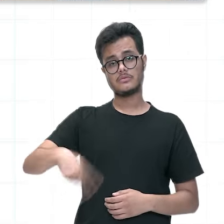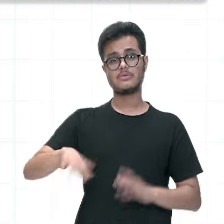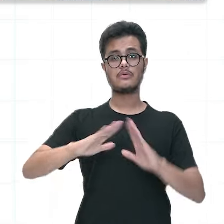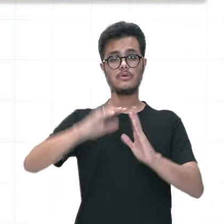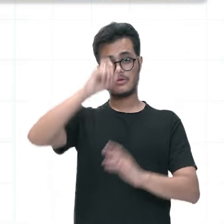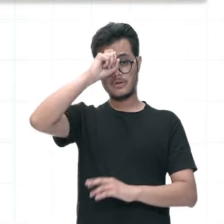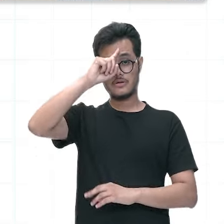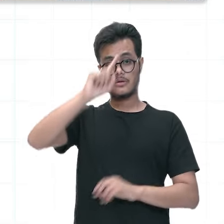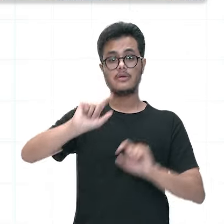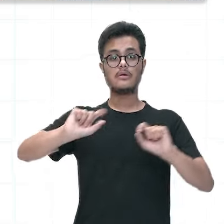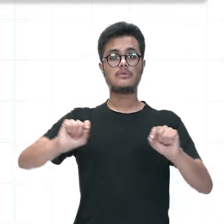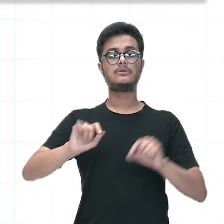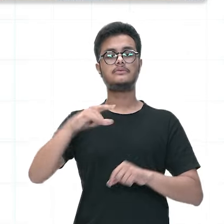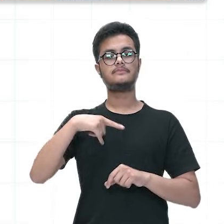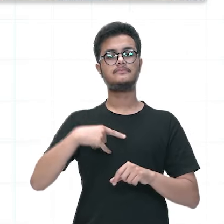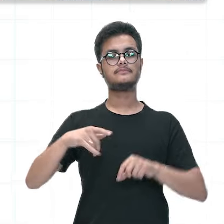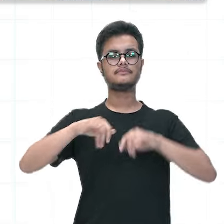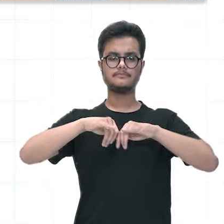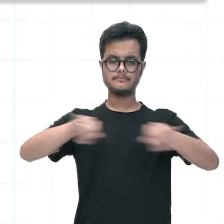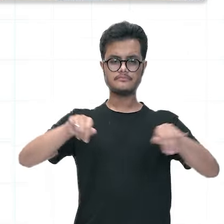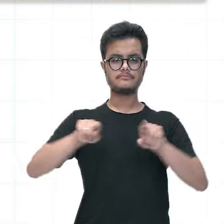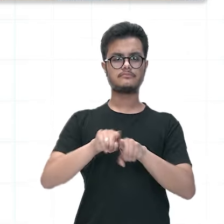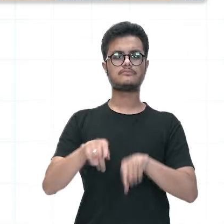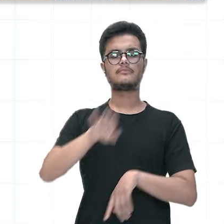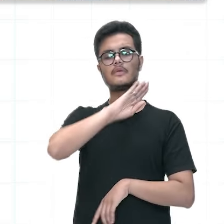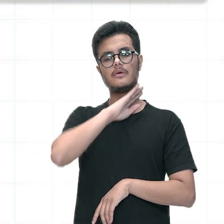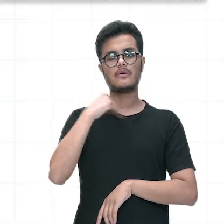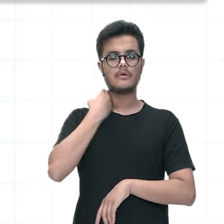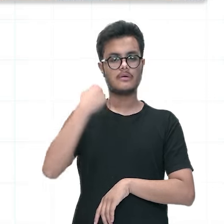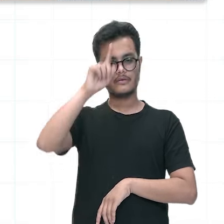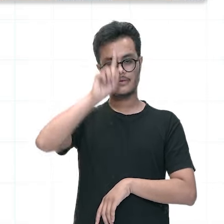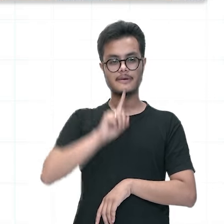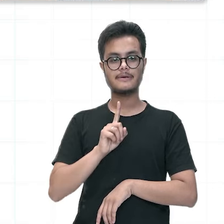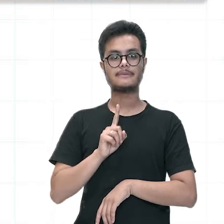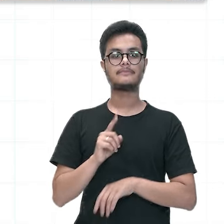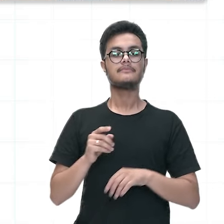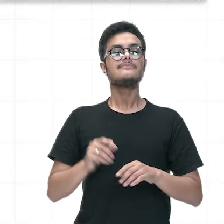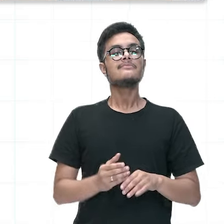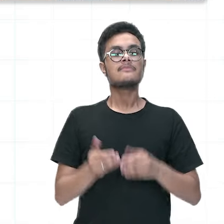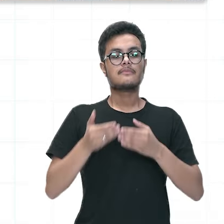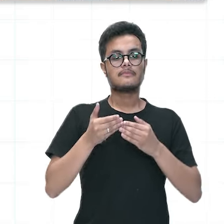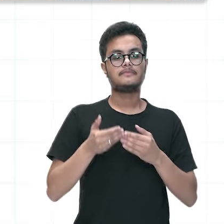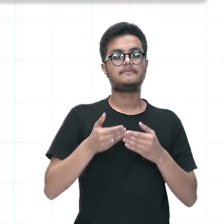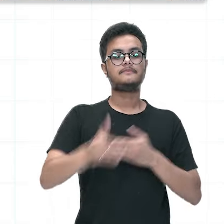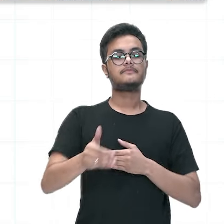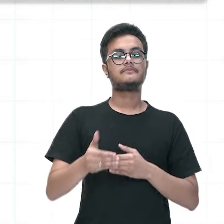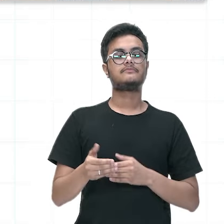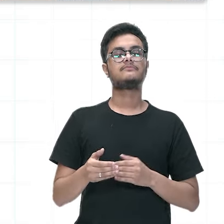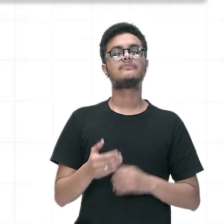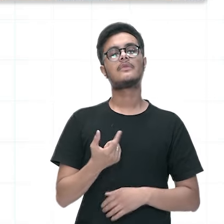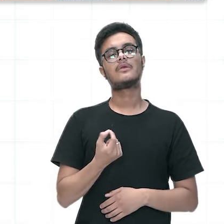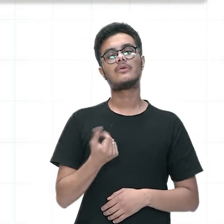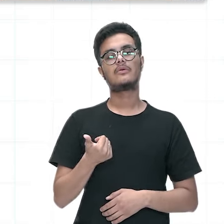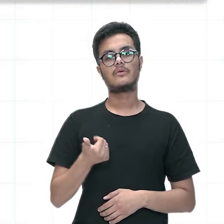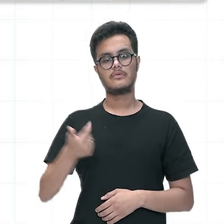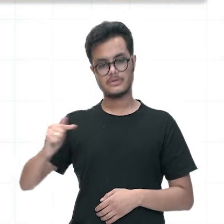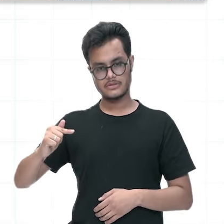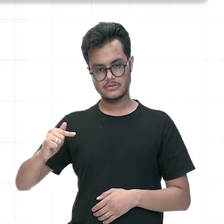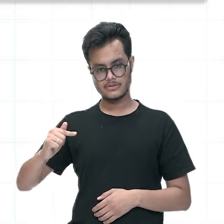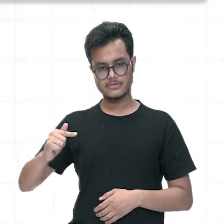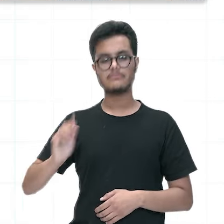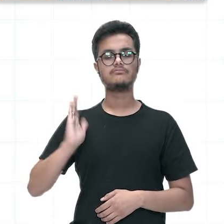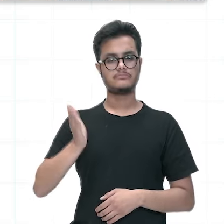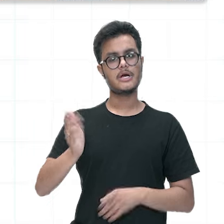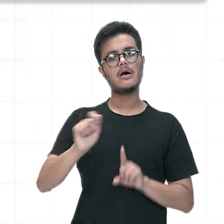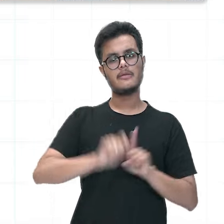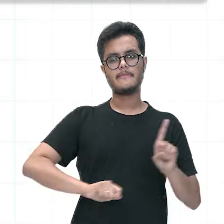seja, o SUS ele vai ofertar a vacina contra a febre amarela para a população. Então desde